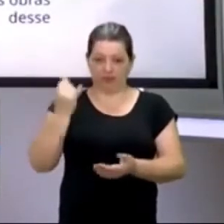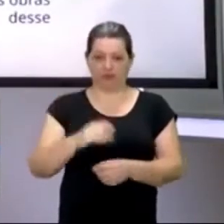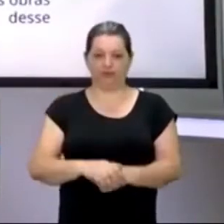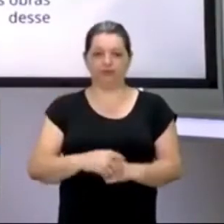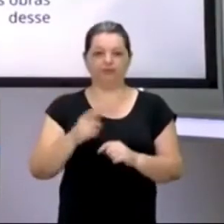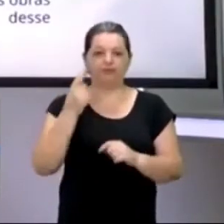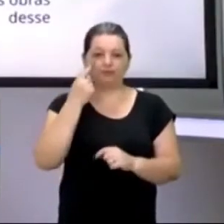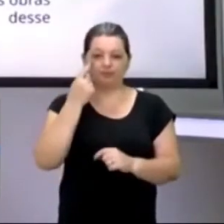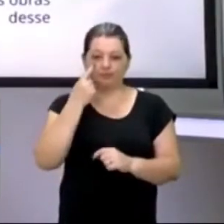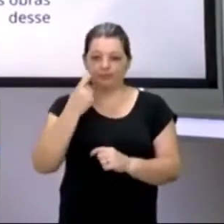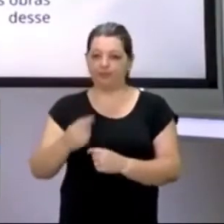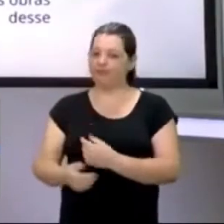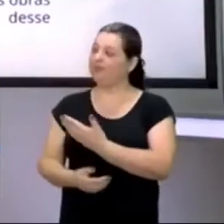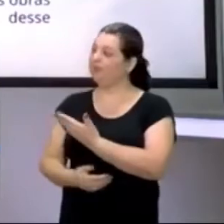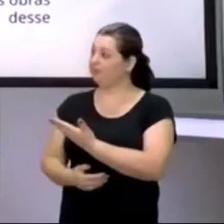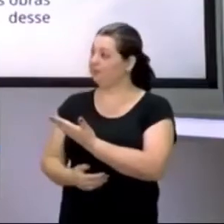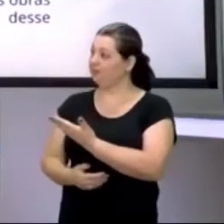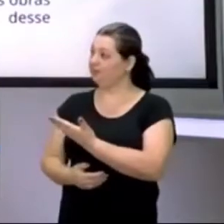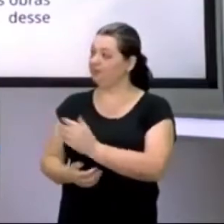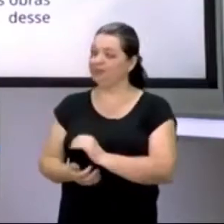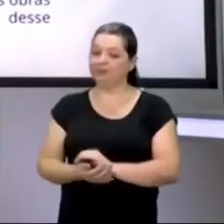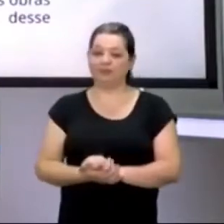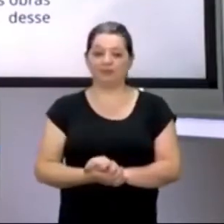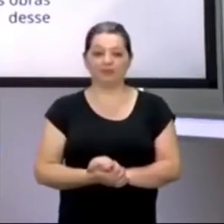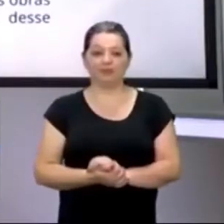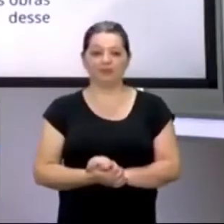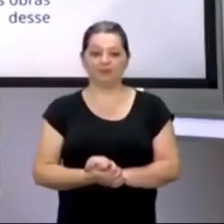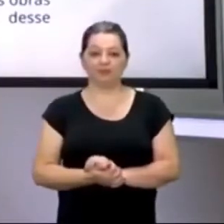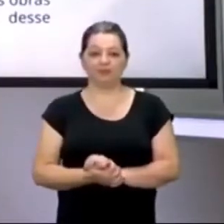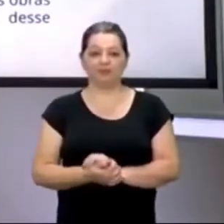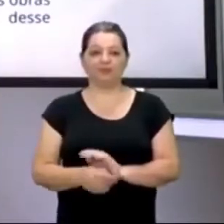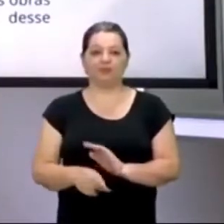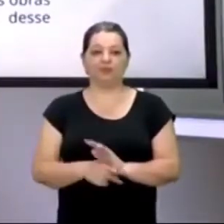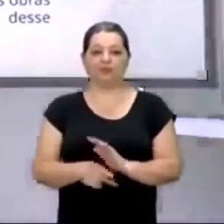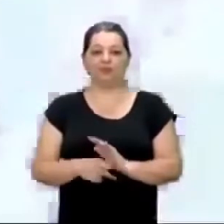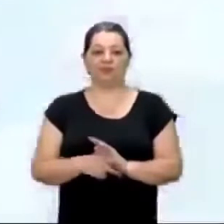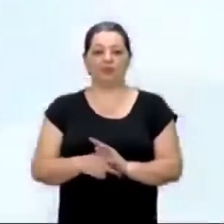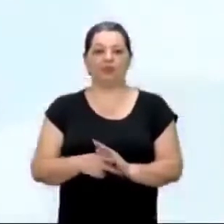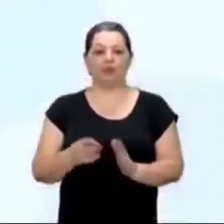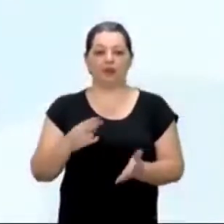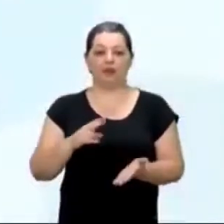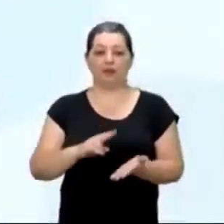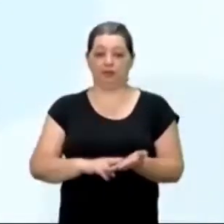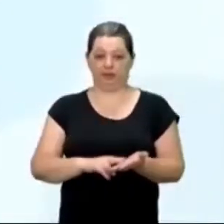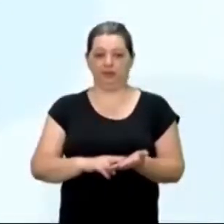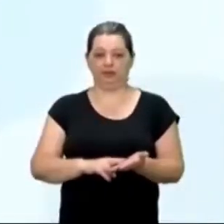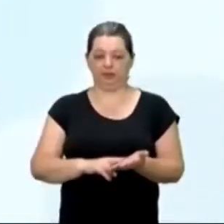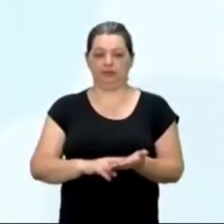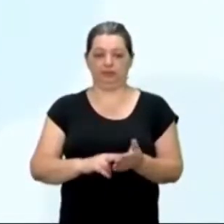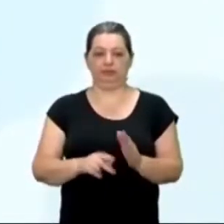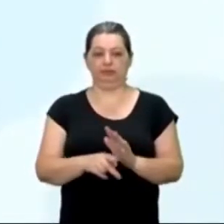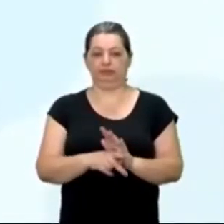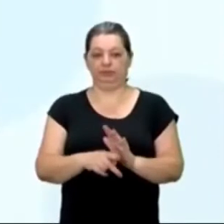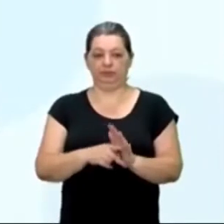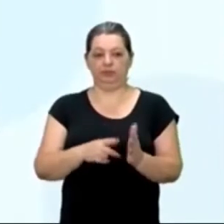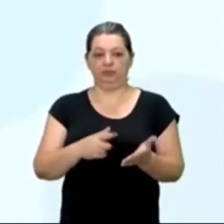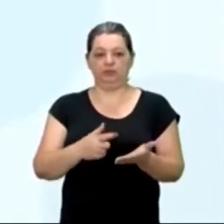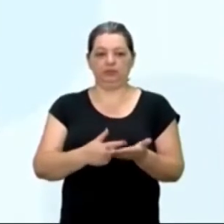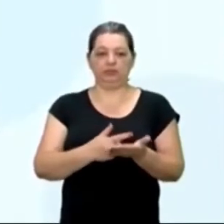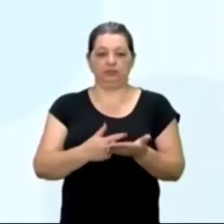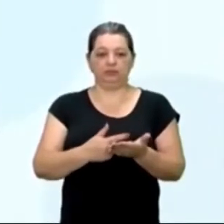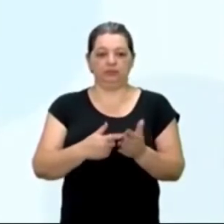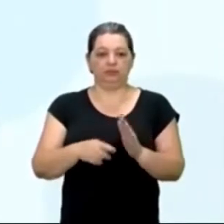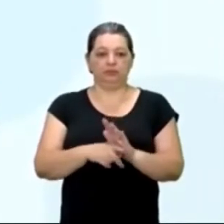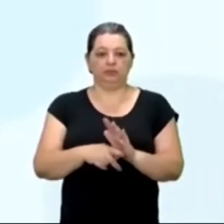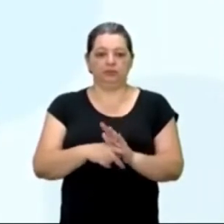agora aí na tela com vocês. Carta de Achamento ao Rei Dom Manuel, de Pero Vasca Minha, a